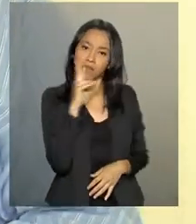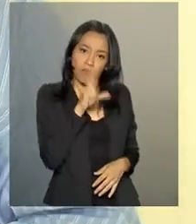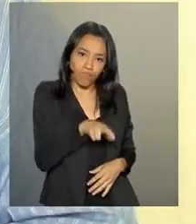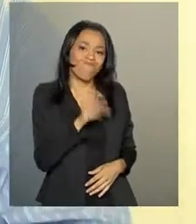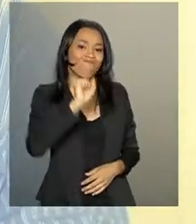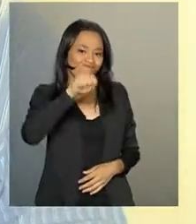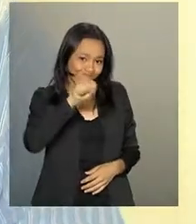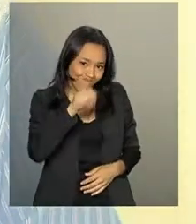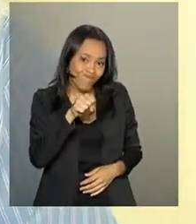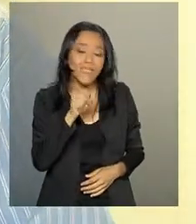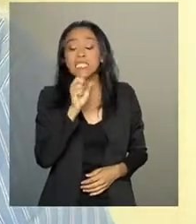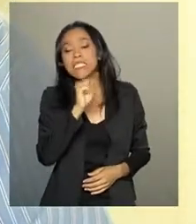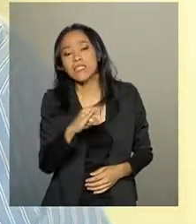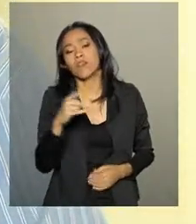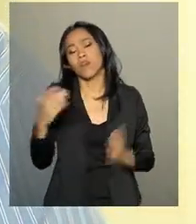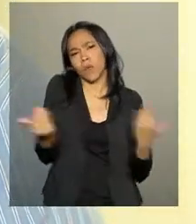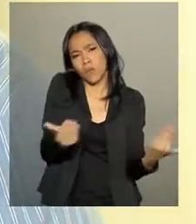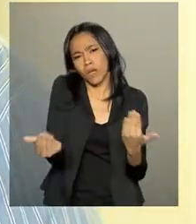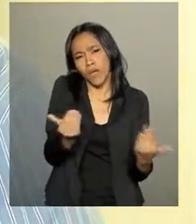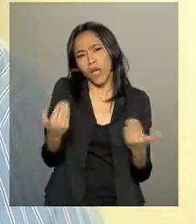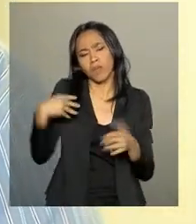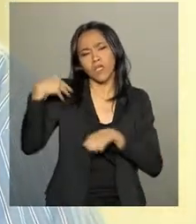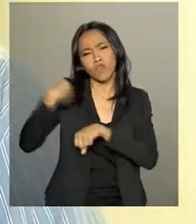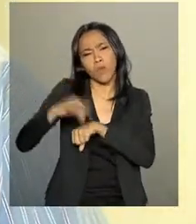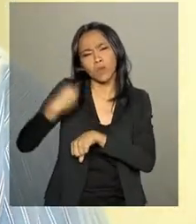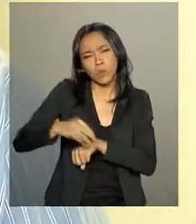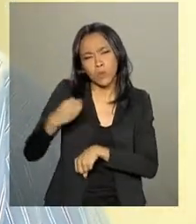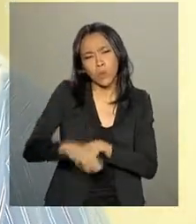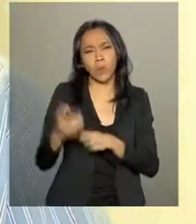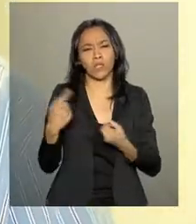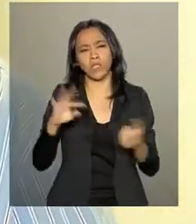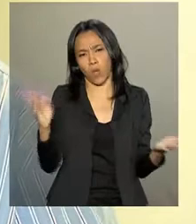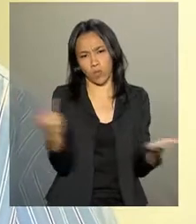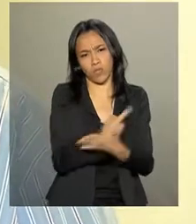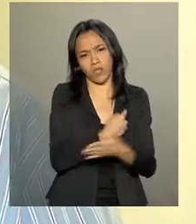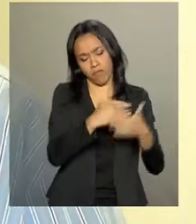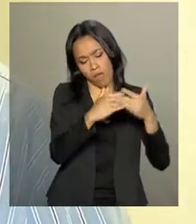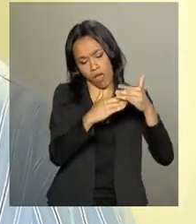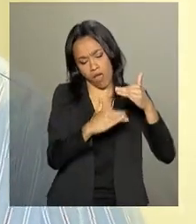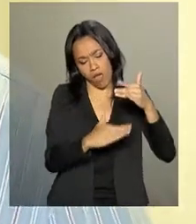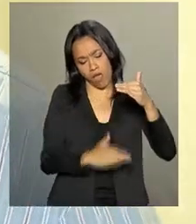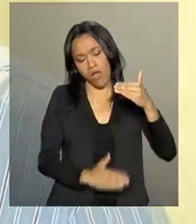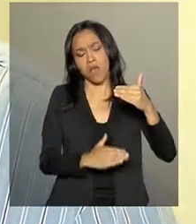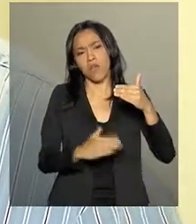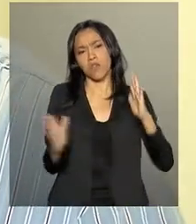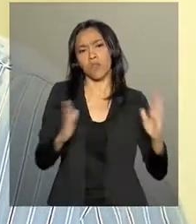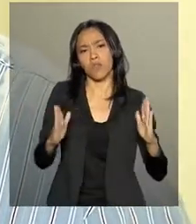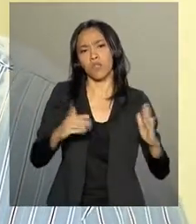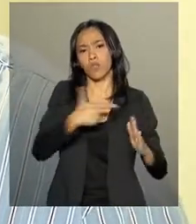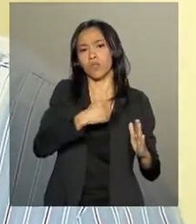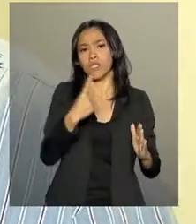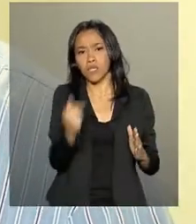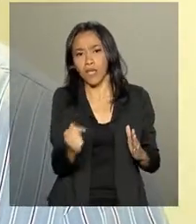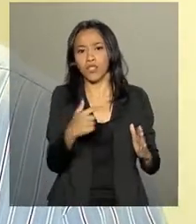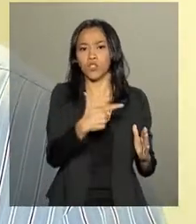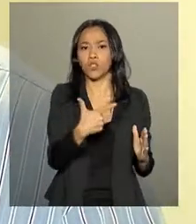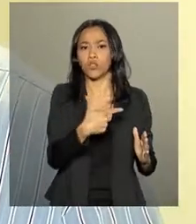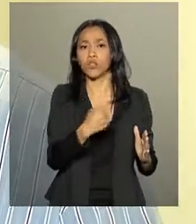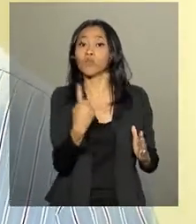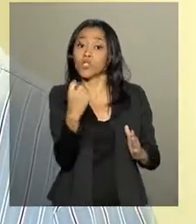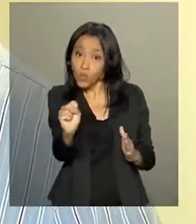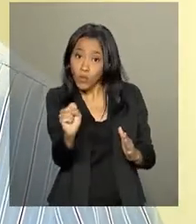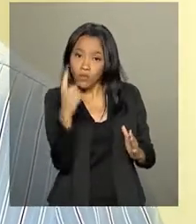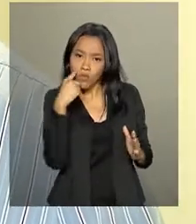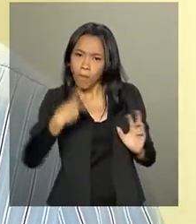fizermos uma comparação dos dados epidemiológicos do ano de 2017 com o ano de 2018, nós vamos